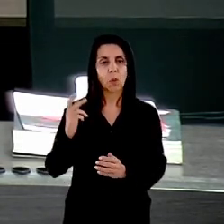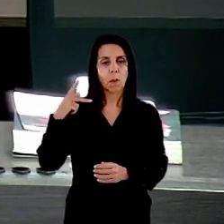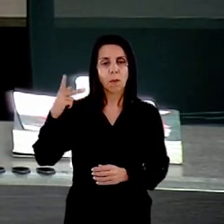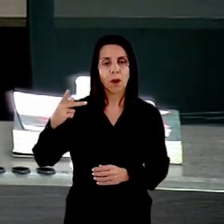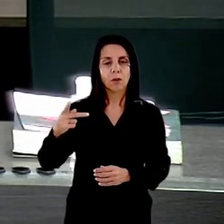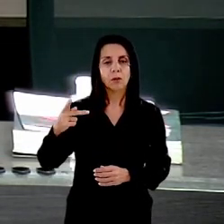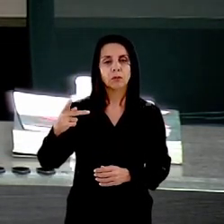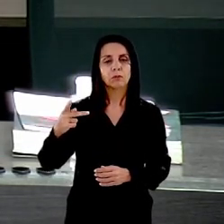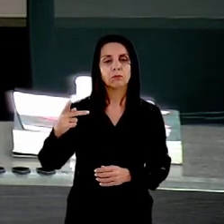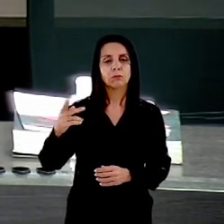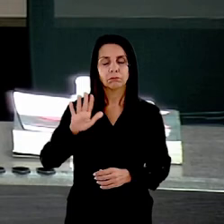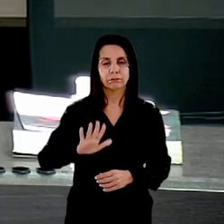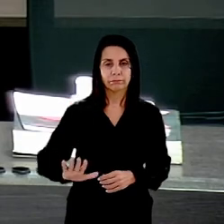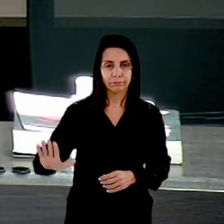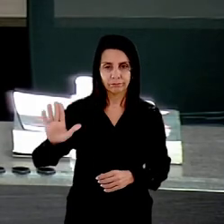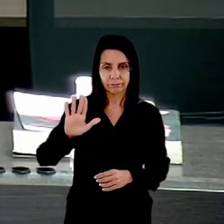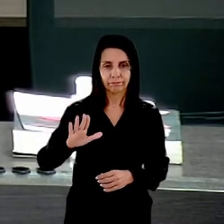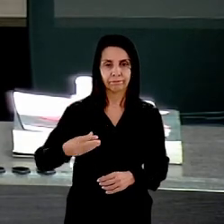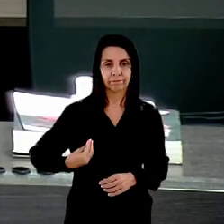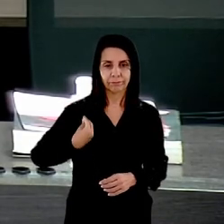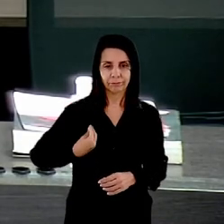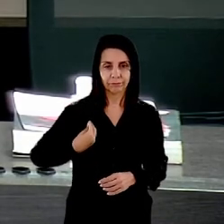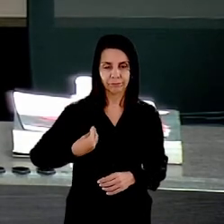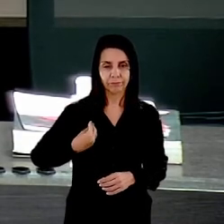presentes doutor Mata